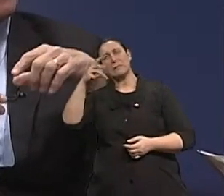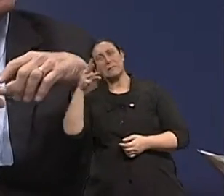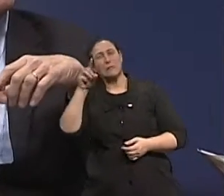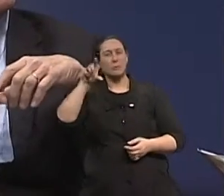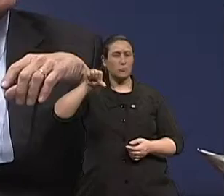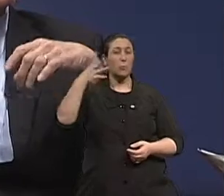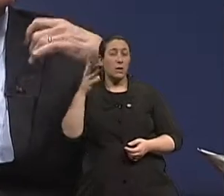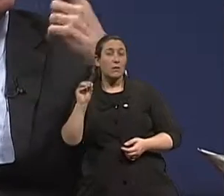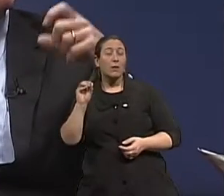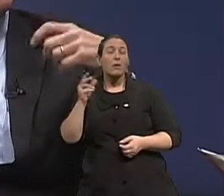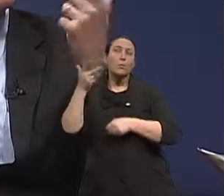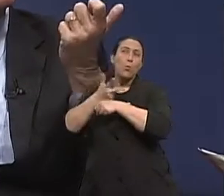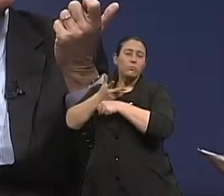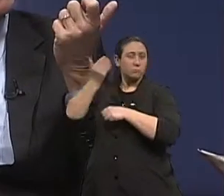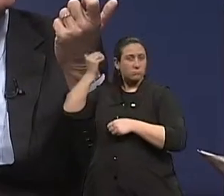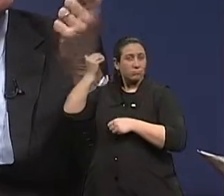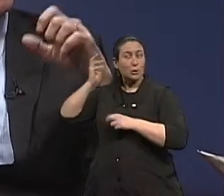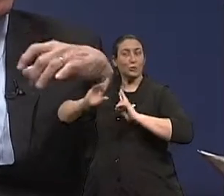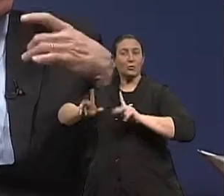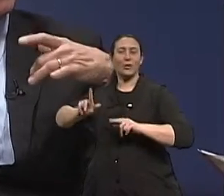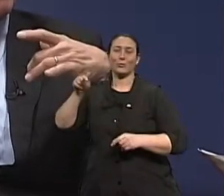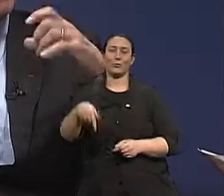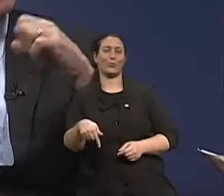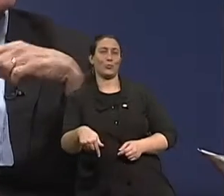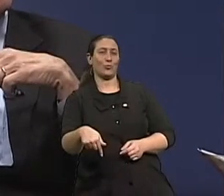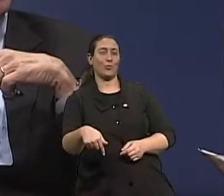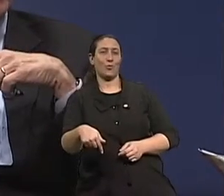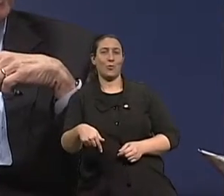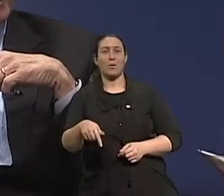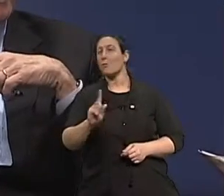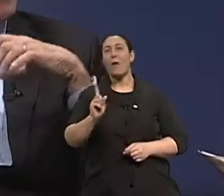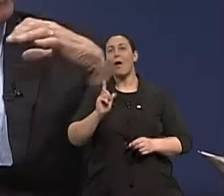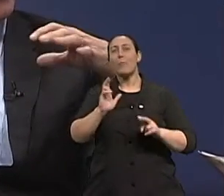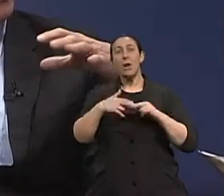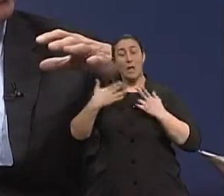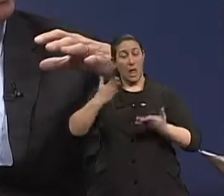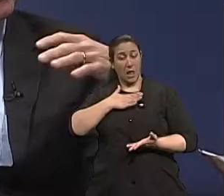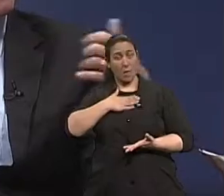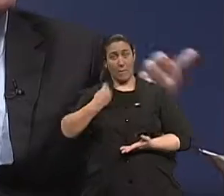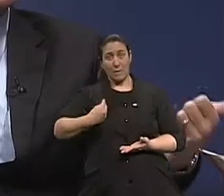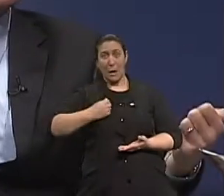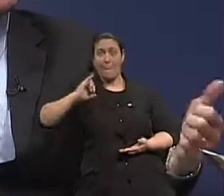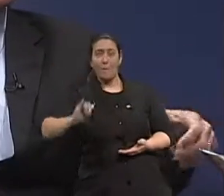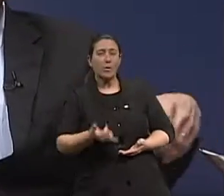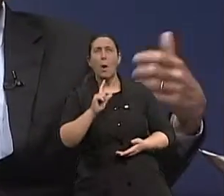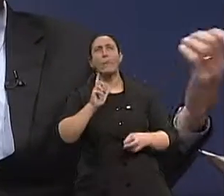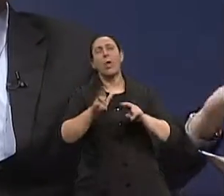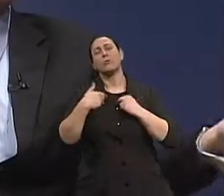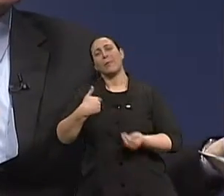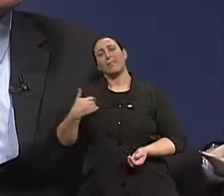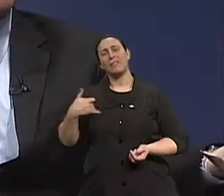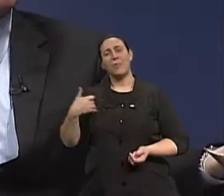idoso, é que eles não estão pautando mais as suas ações pela idade cronológica. Essa é uma diferença que eu vejo. Assim, ah, já